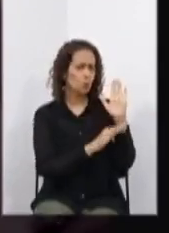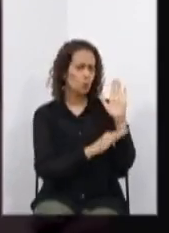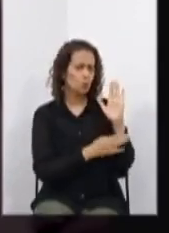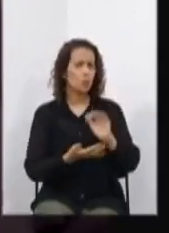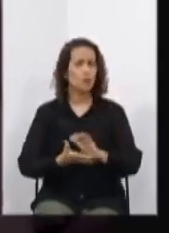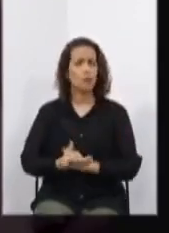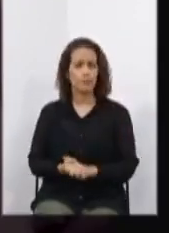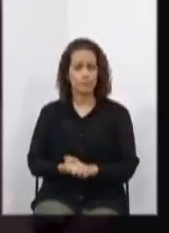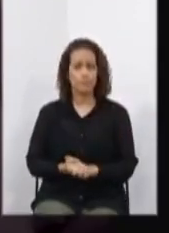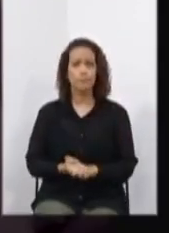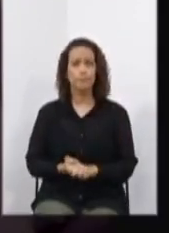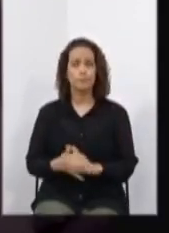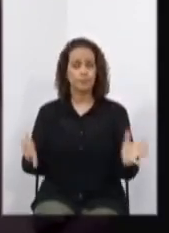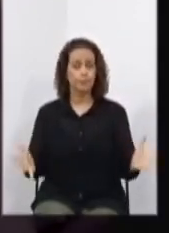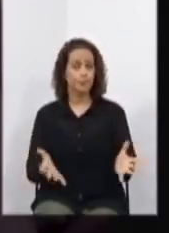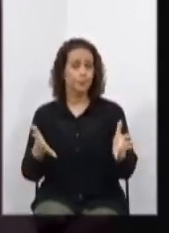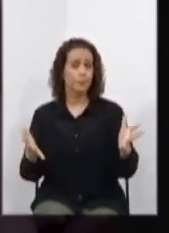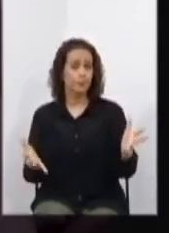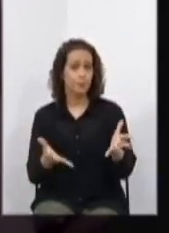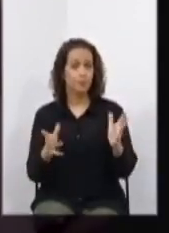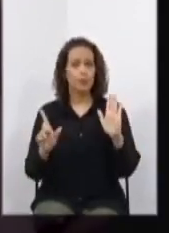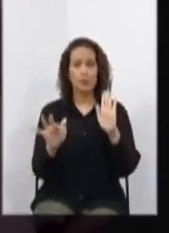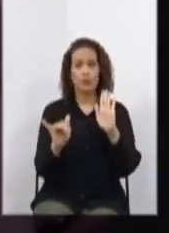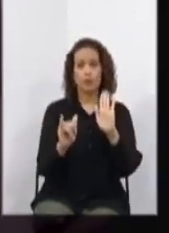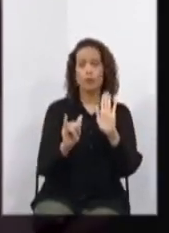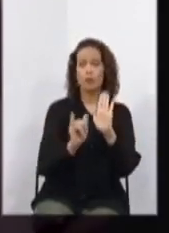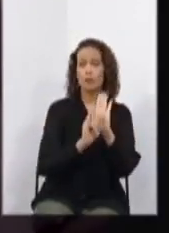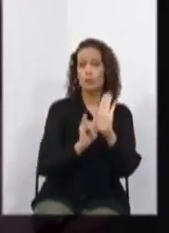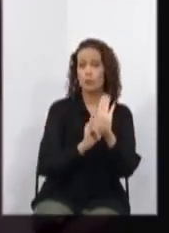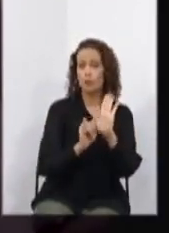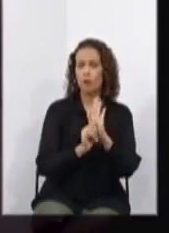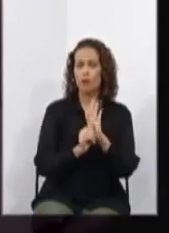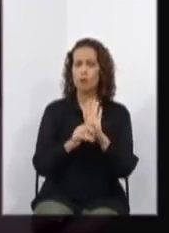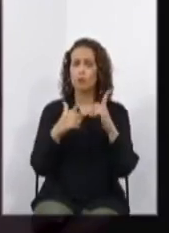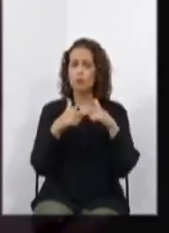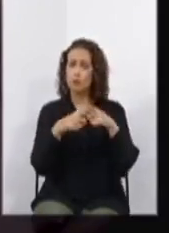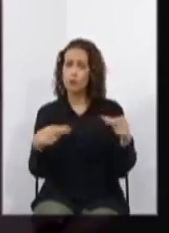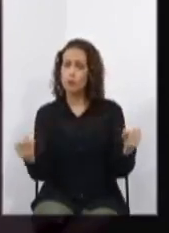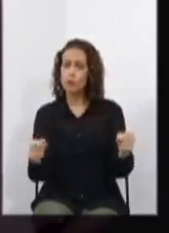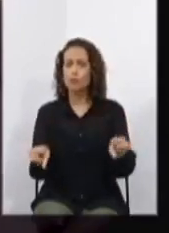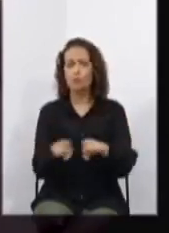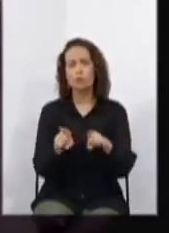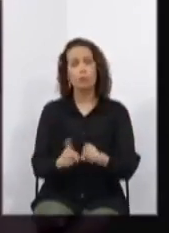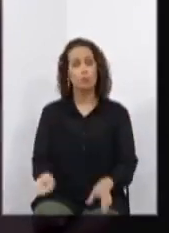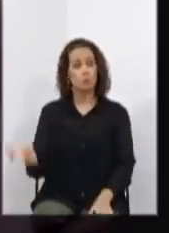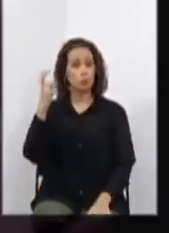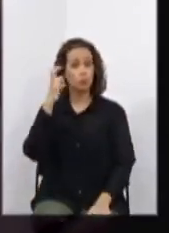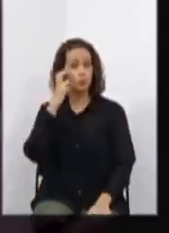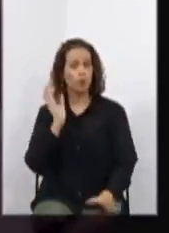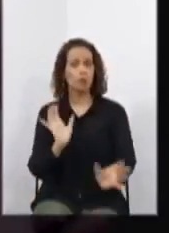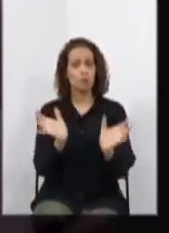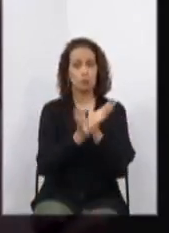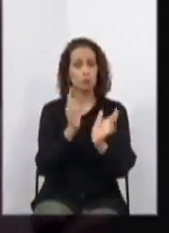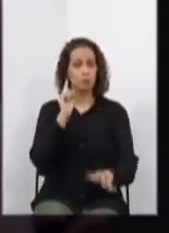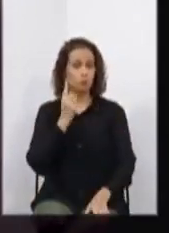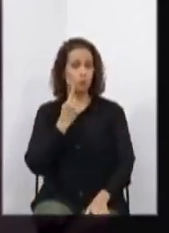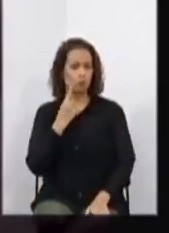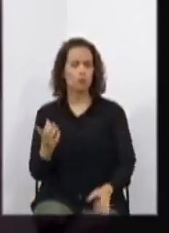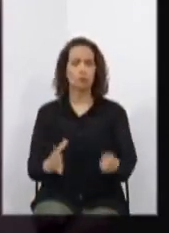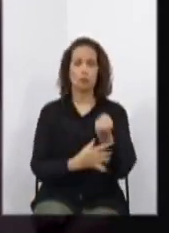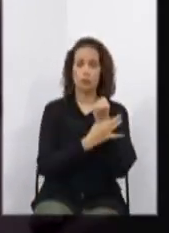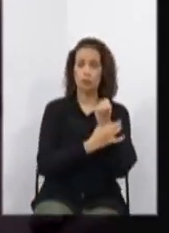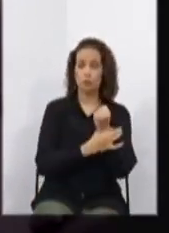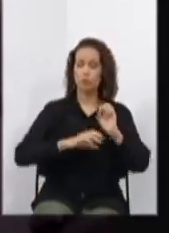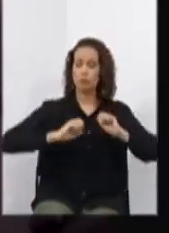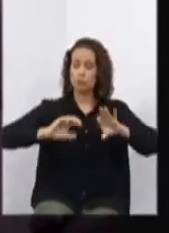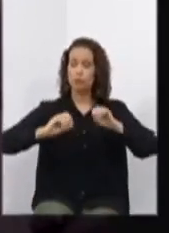Promoção da identidade linguística e cultural da comunidade surda. Garantia do ensino de libras